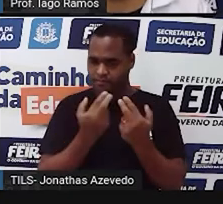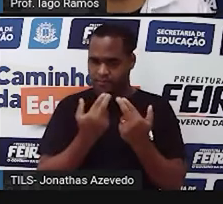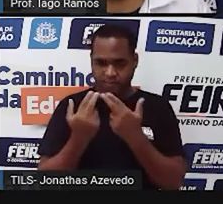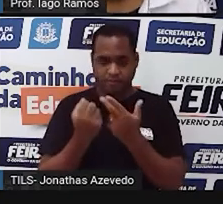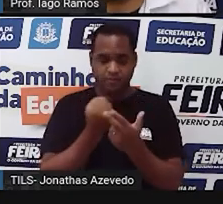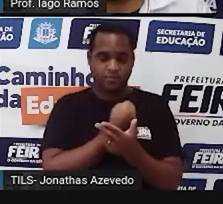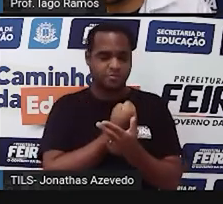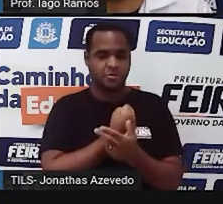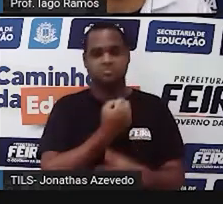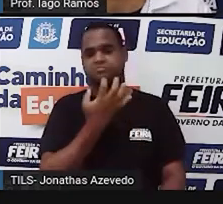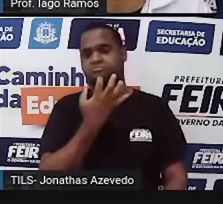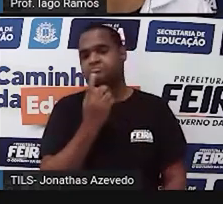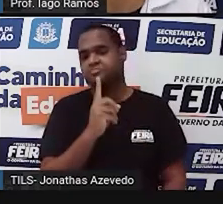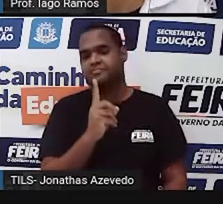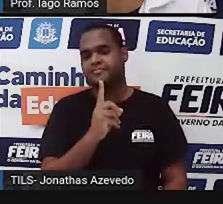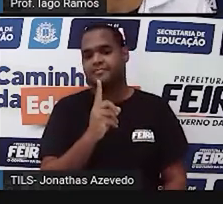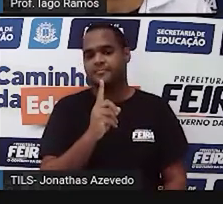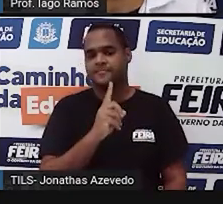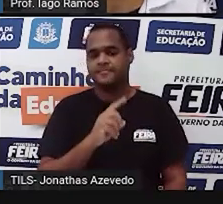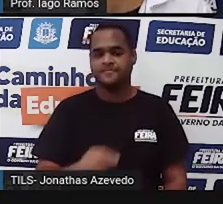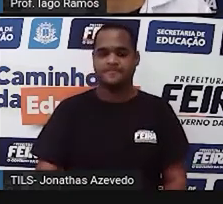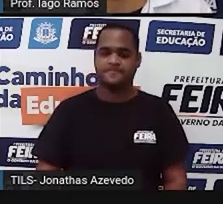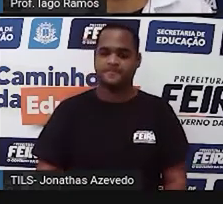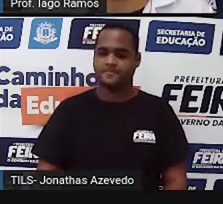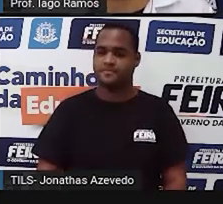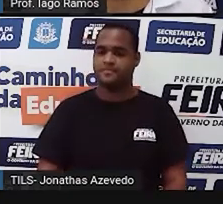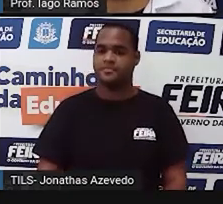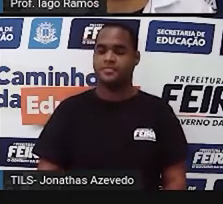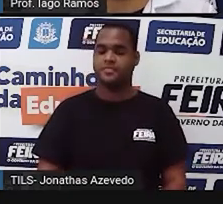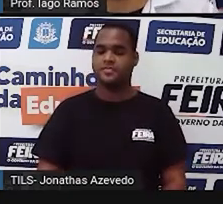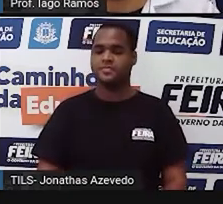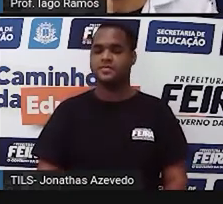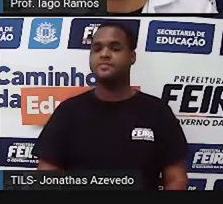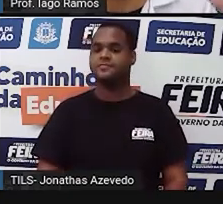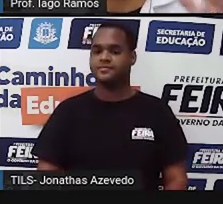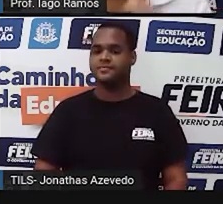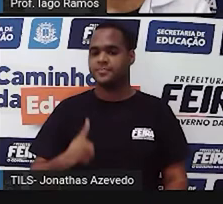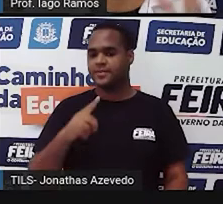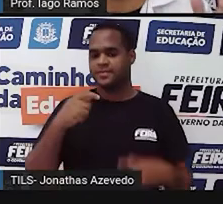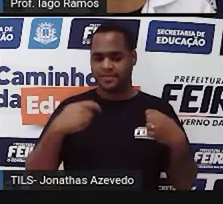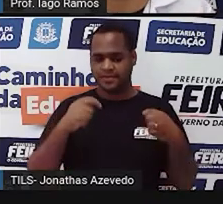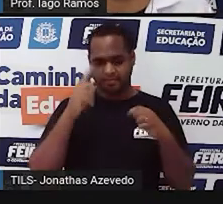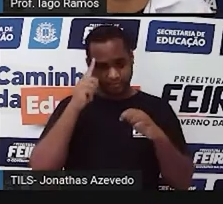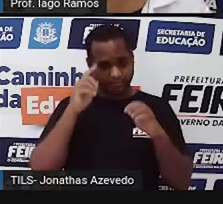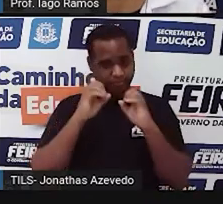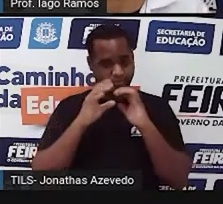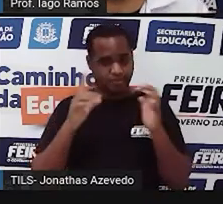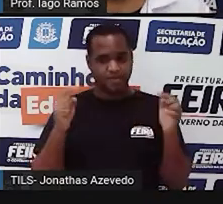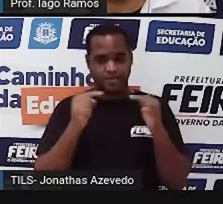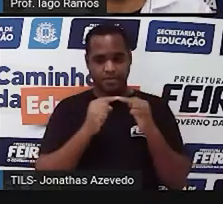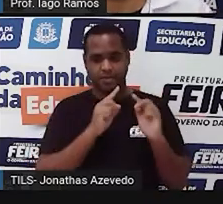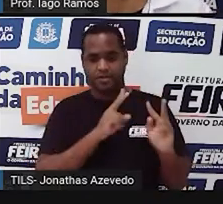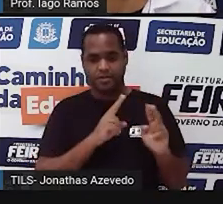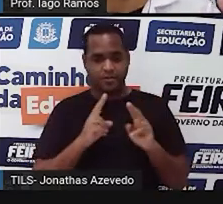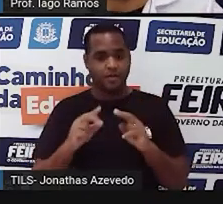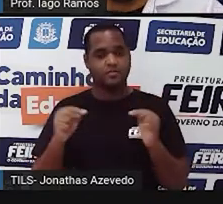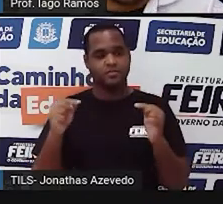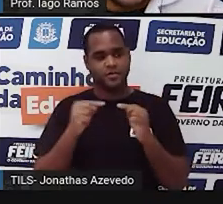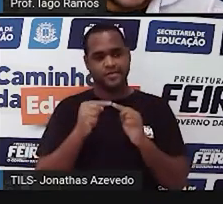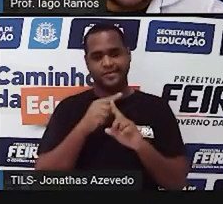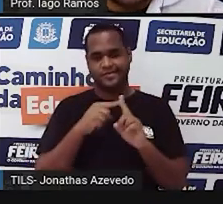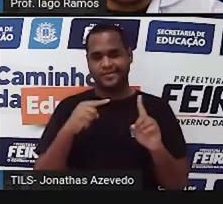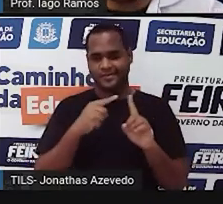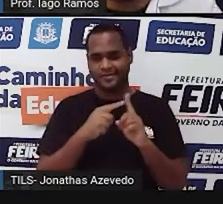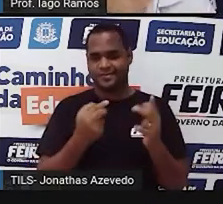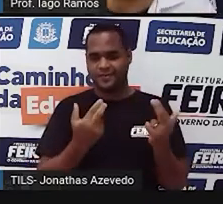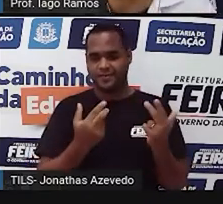número que a gente não conhece, tá? E aí a gente precisa descobrir para ver que os dois lados da igualdade são mesmo, né? O